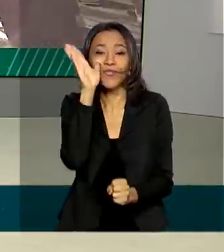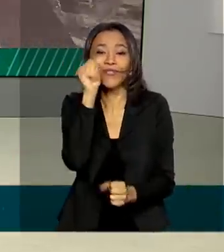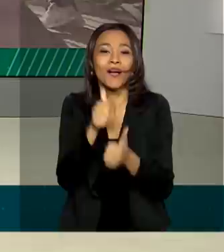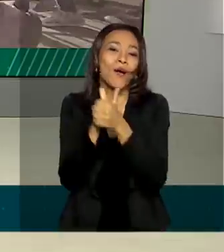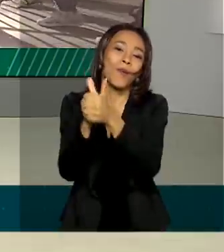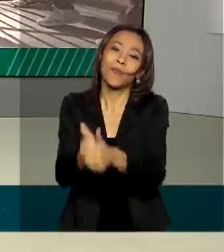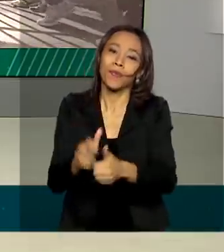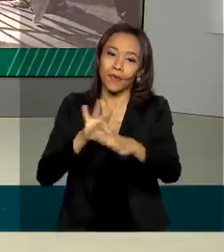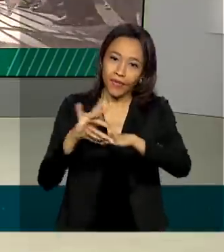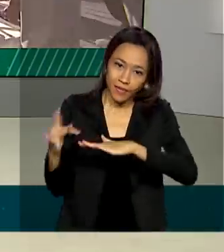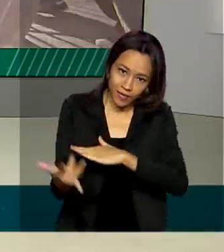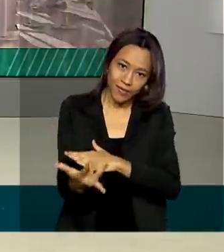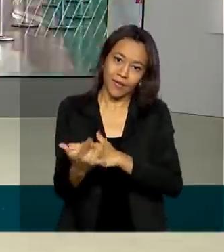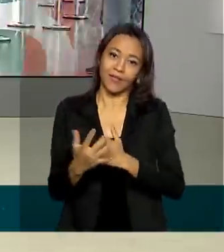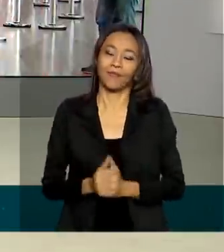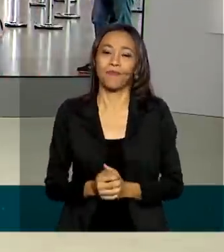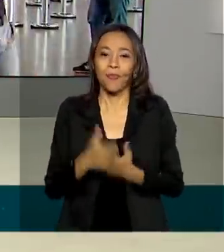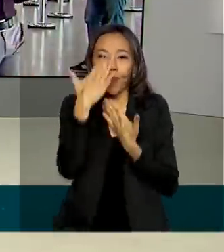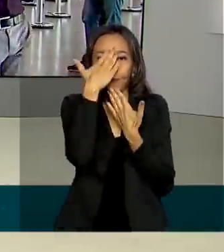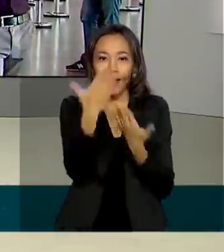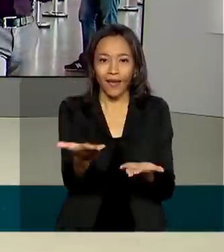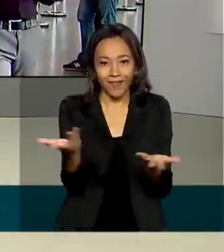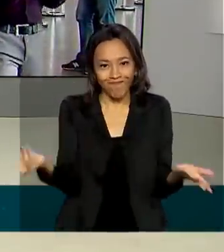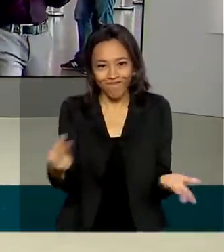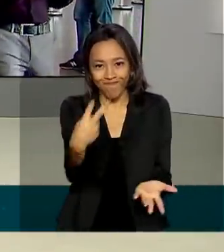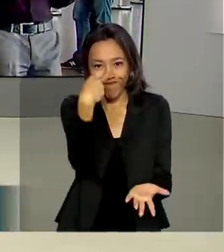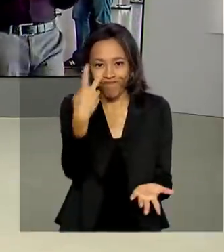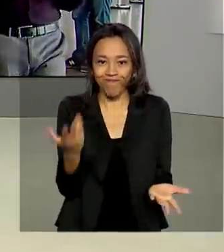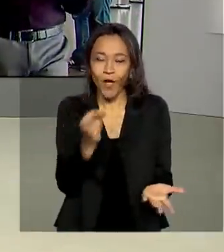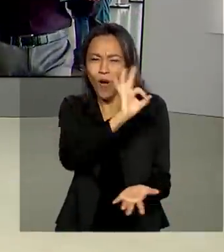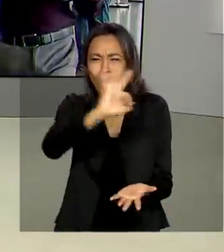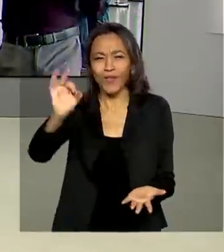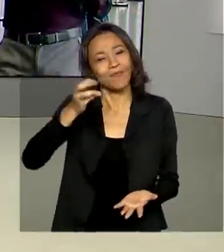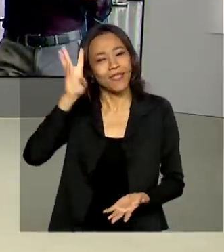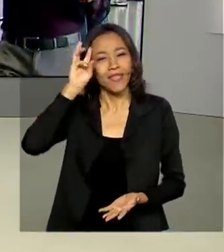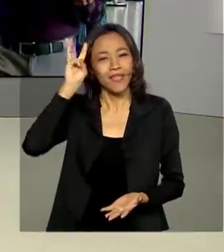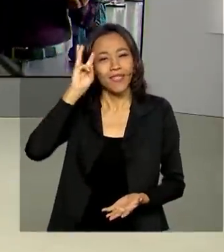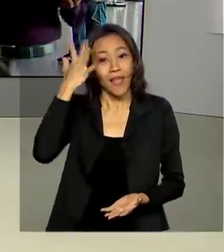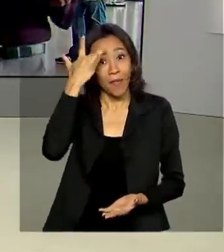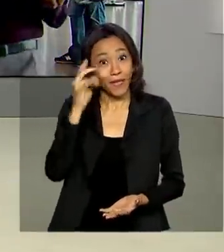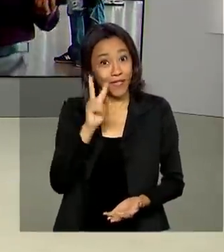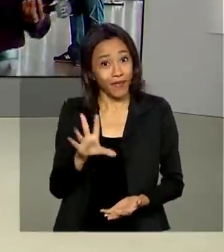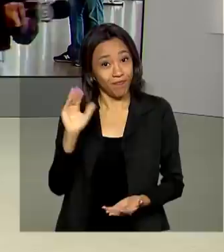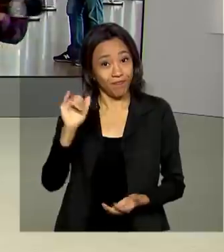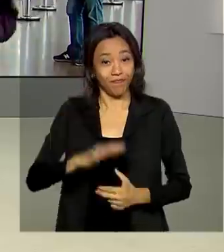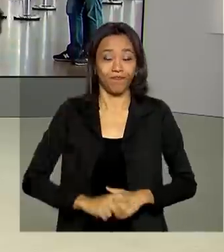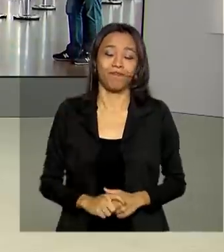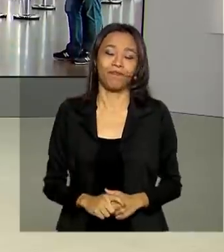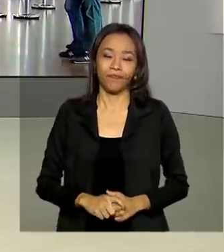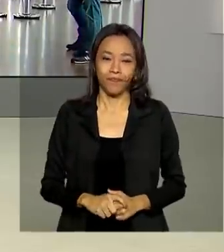também pelas redes sociais. Obrigada pela sua audiência. Ótima terça-feira. Nos vemos amanhã. Até lá.